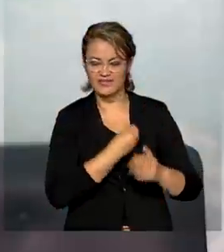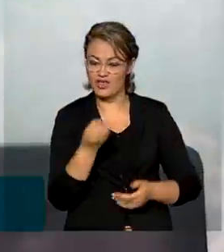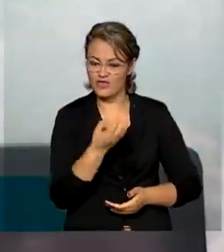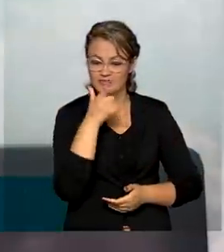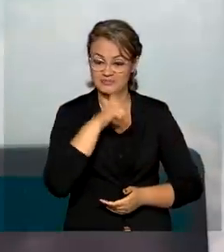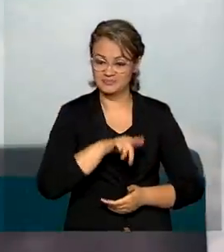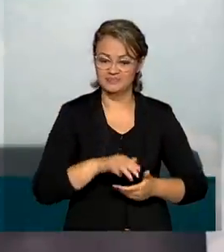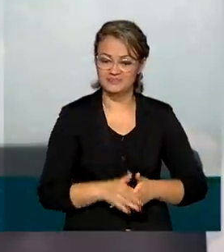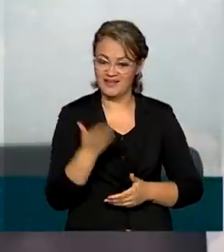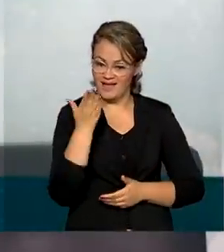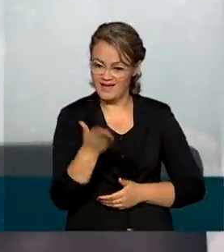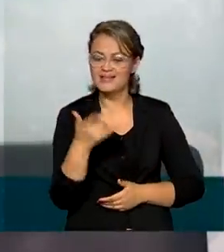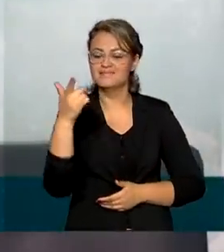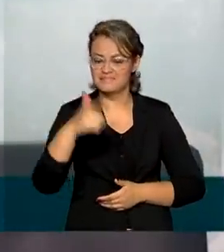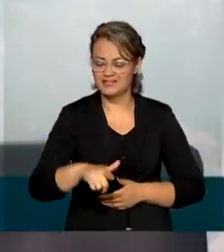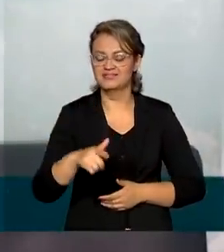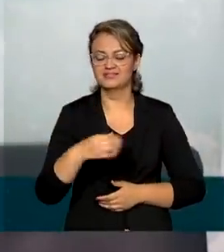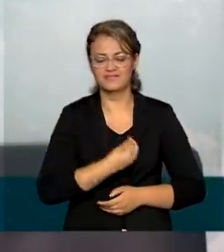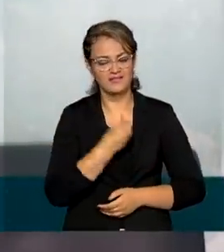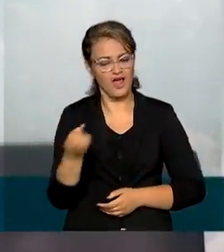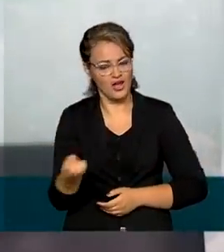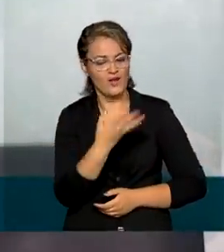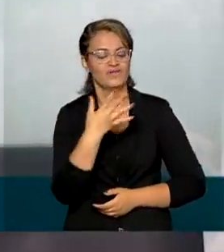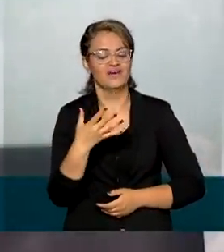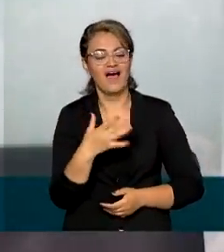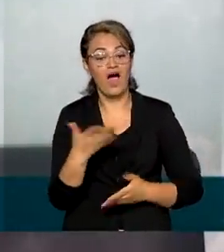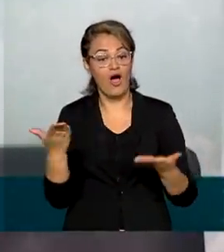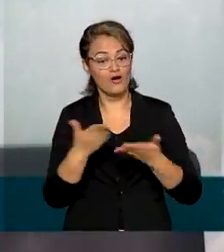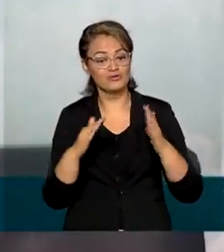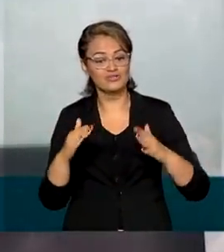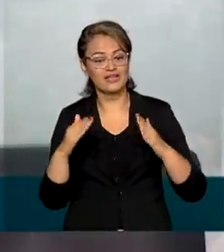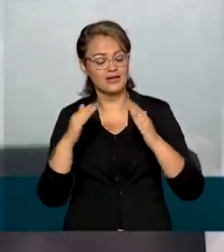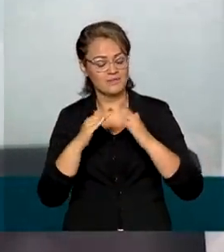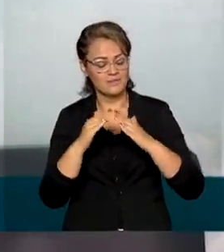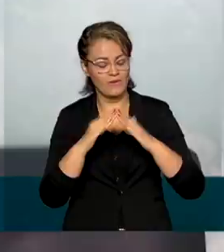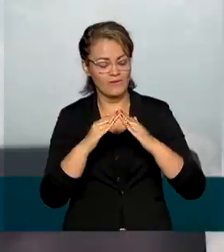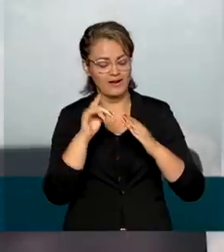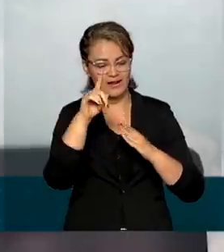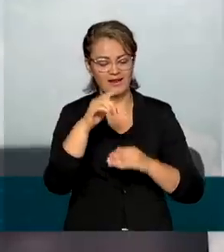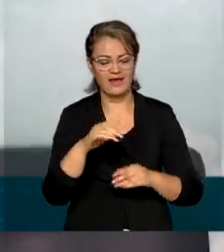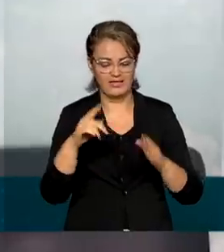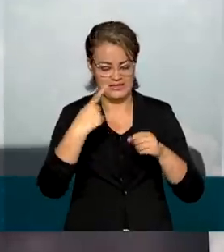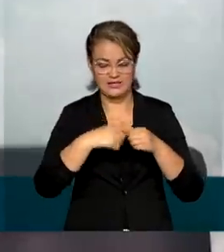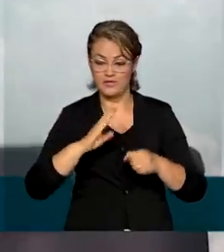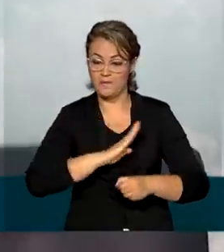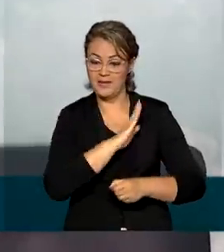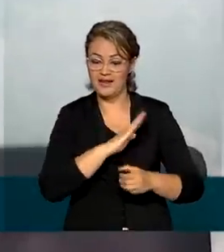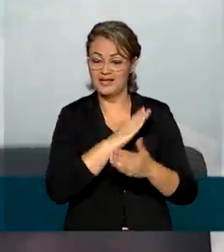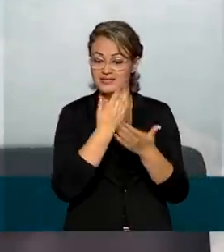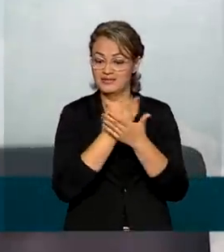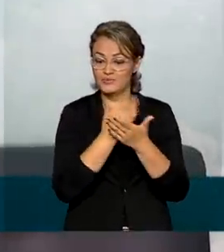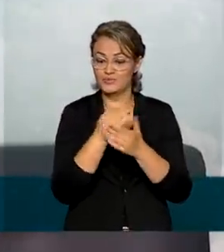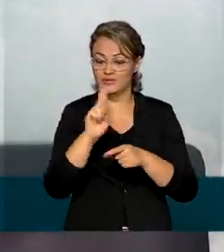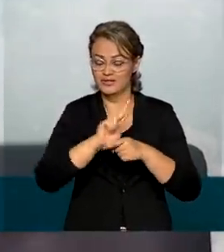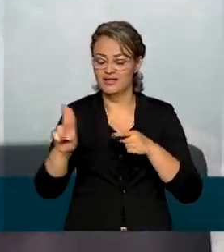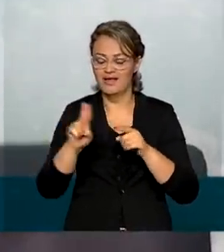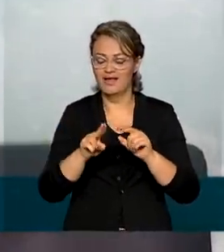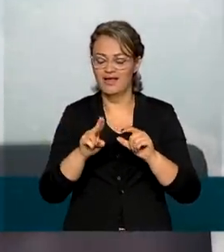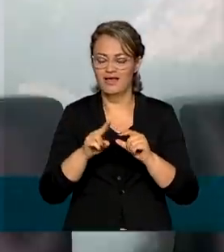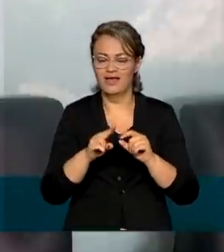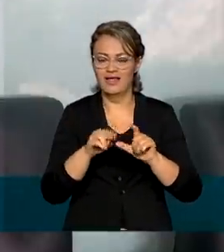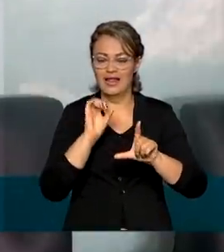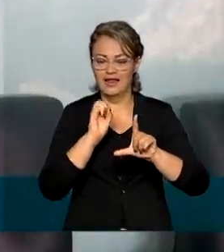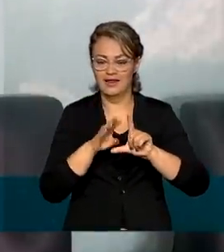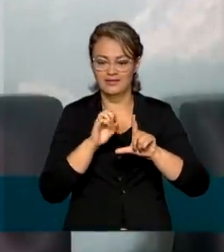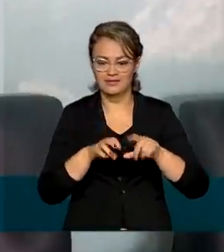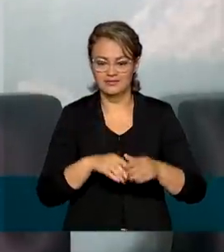O francelino também tem uma nova vida. Atualmente, ele vive em um abrigo em Belém e está cursando letras na Universidade Federal do